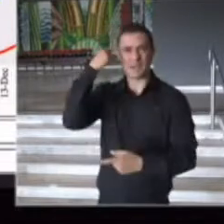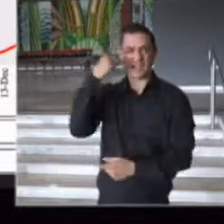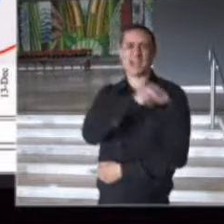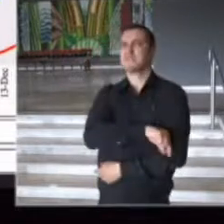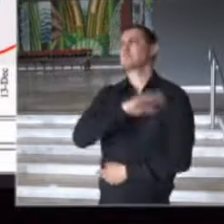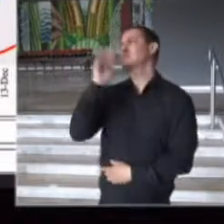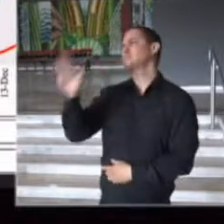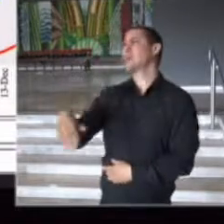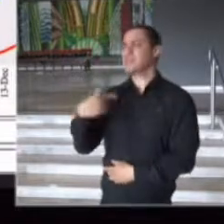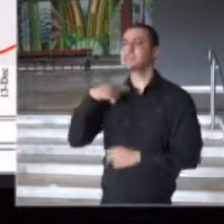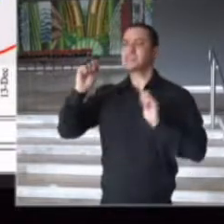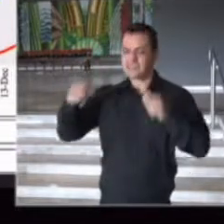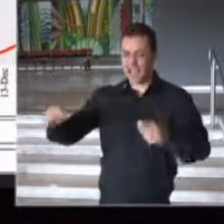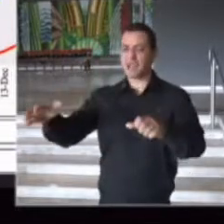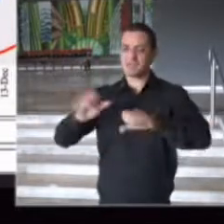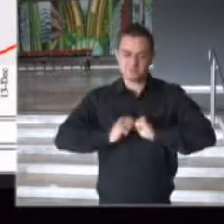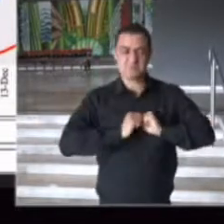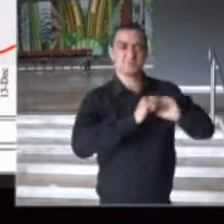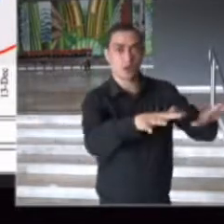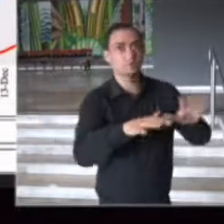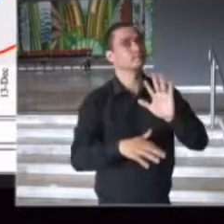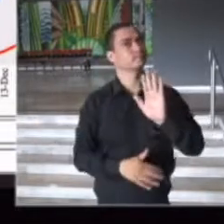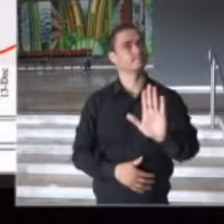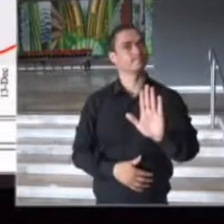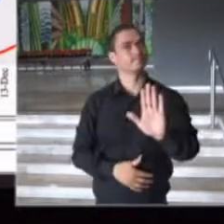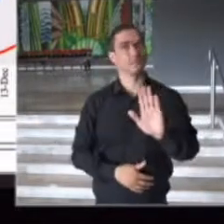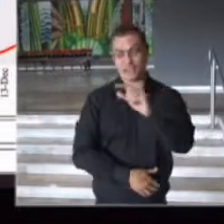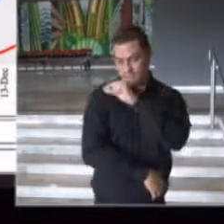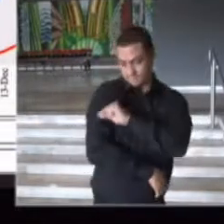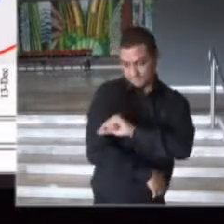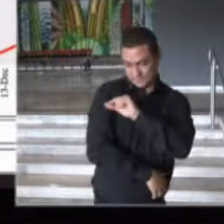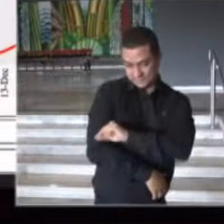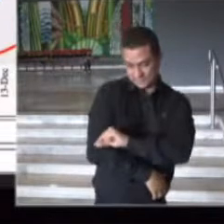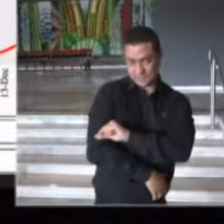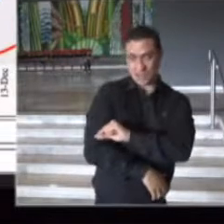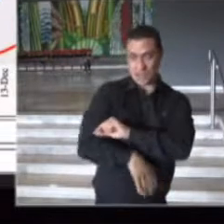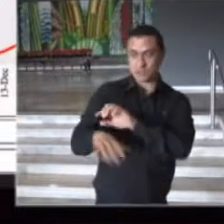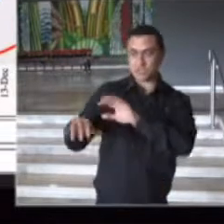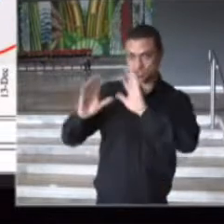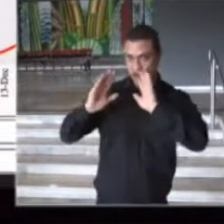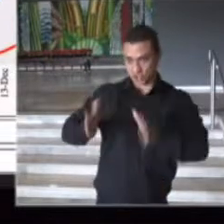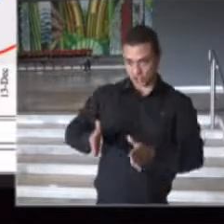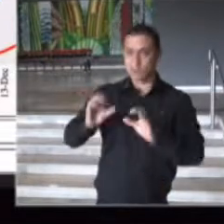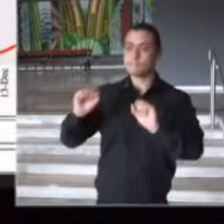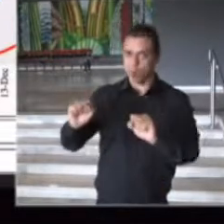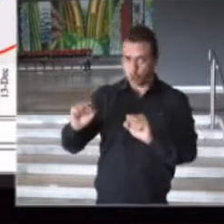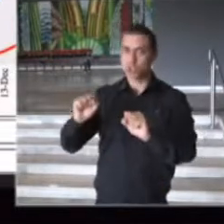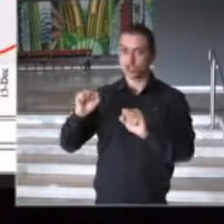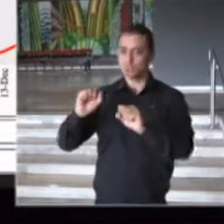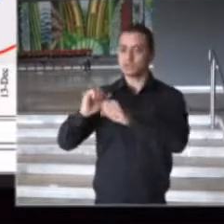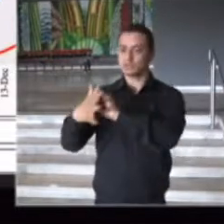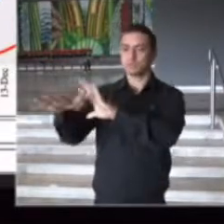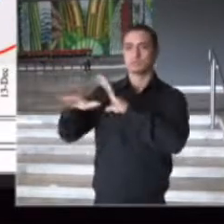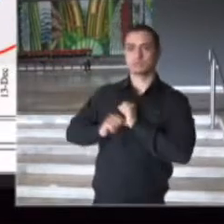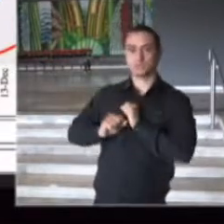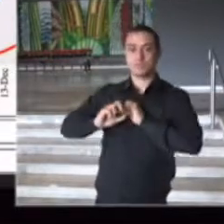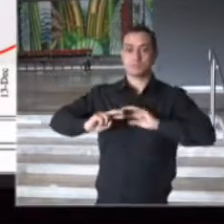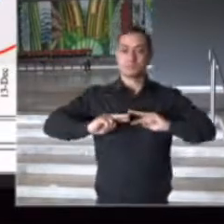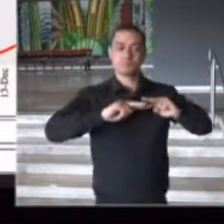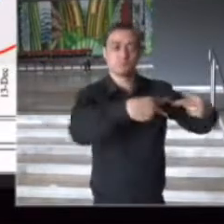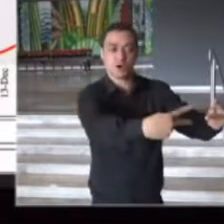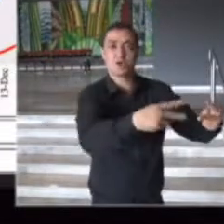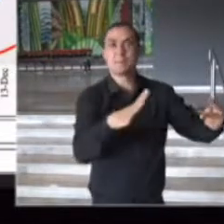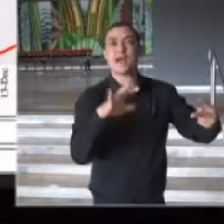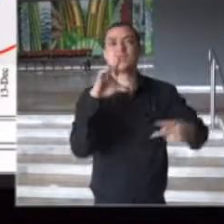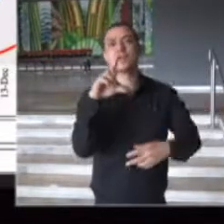reforça que, mesmo vacinado, é possível que haja transmissão. Mas é um número muito